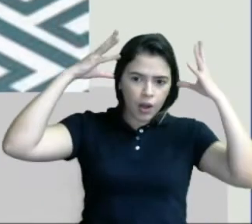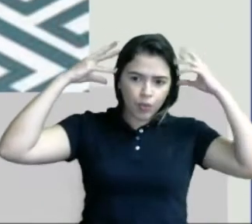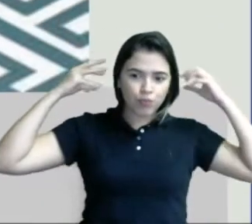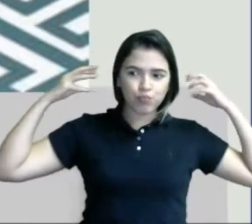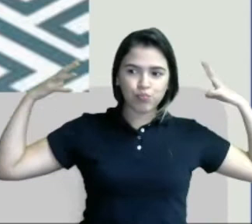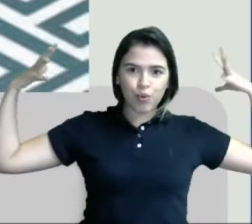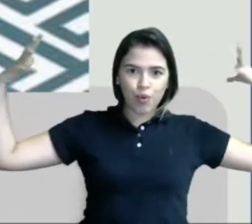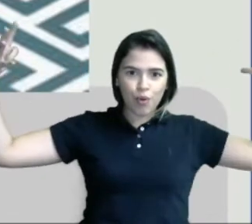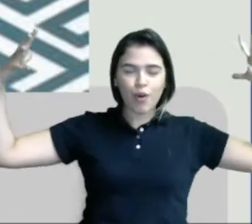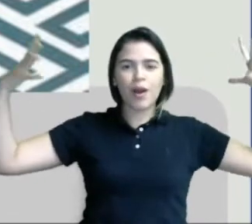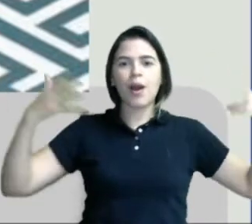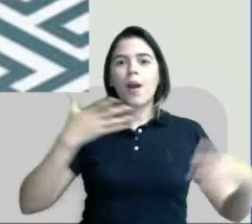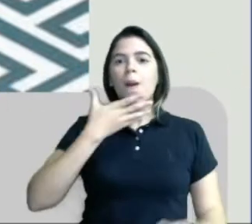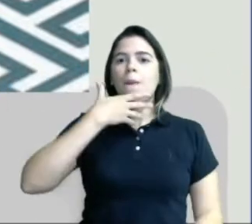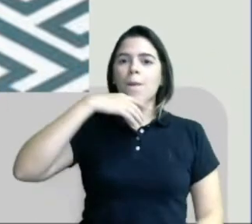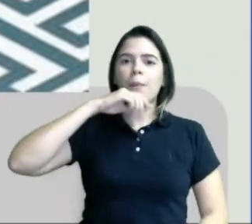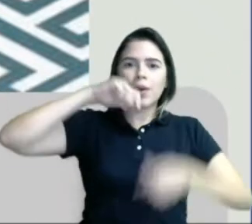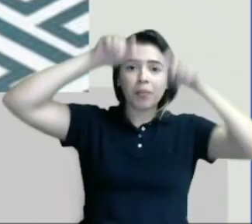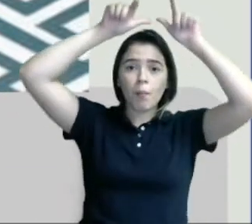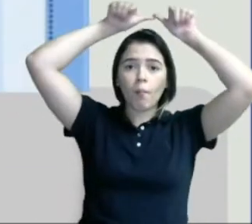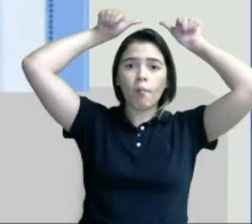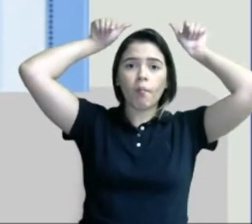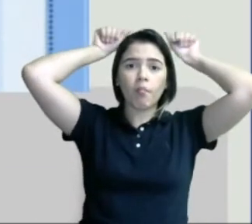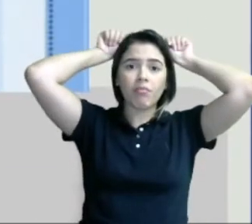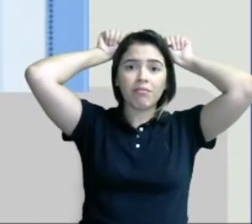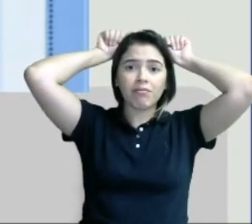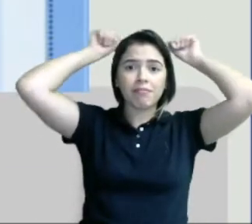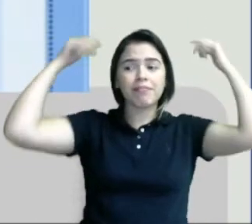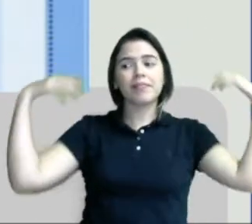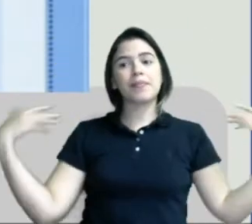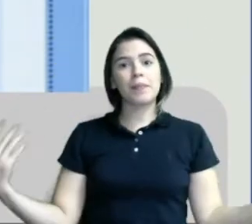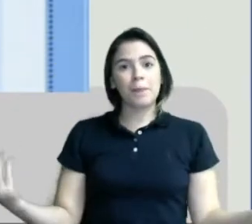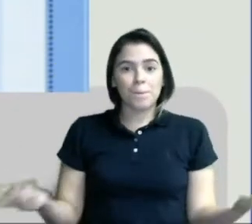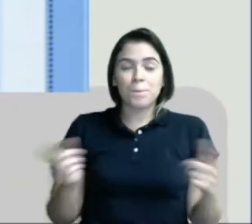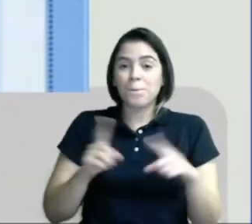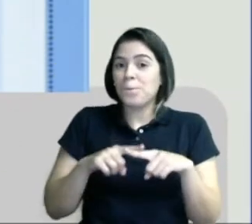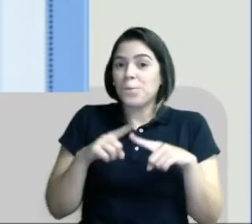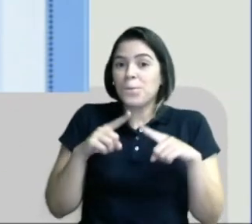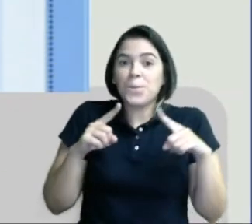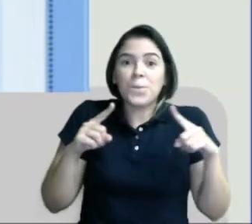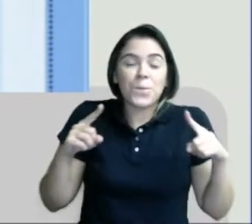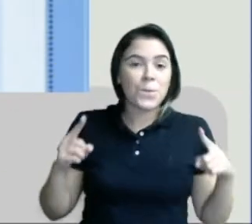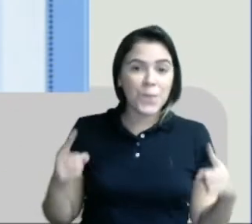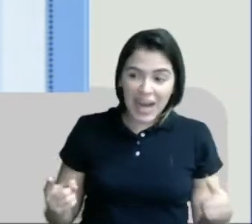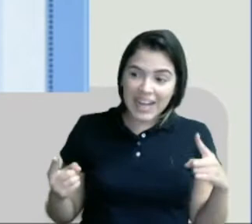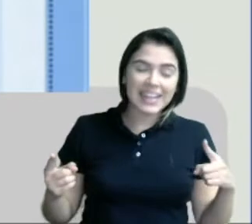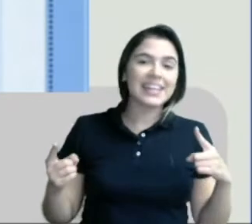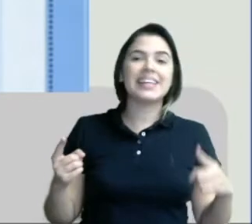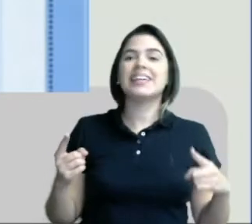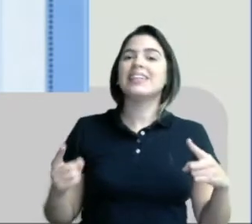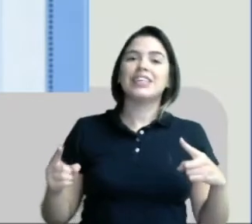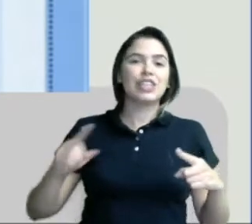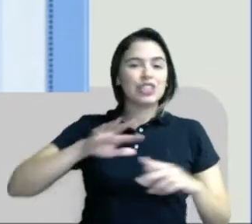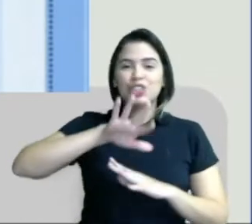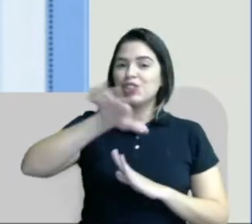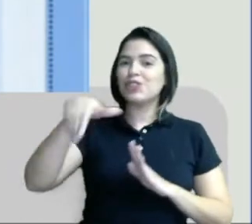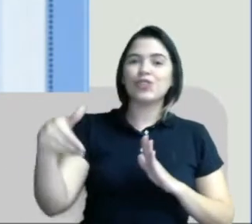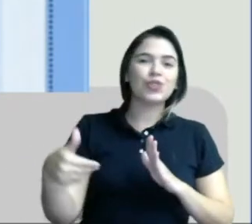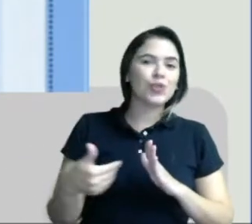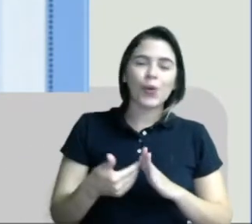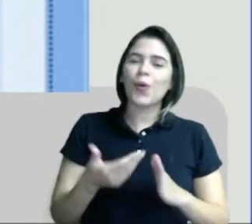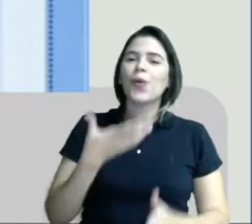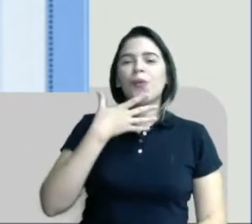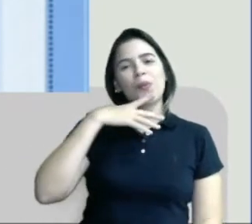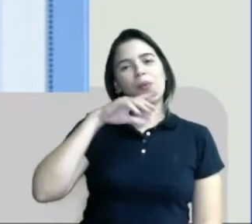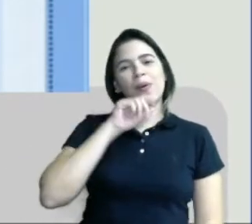e pai caraquinha. Mas em uma coisa, todo pai é